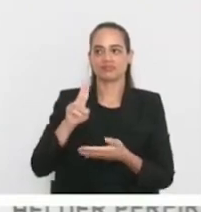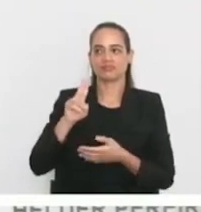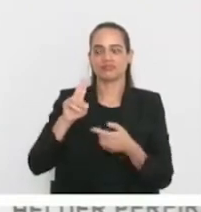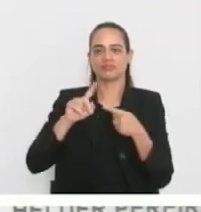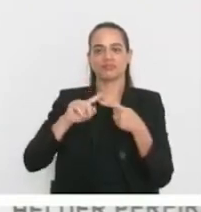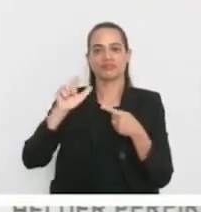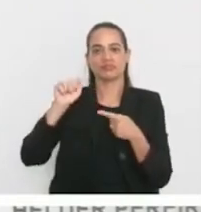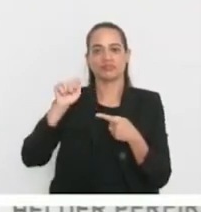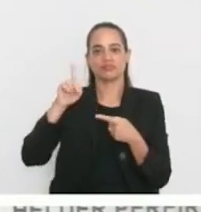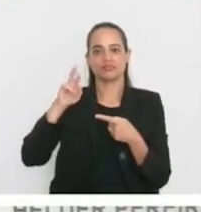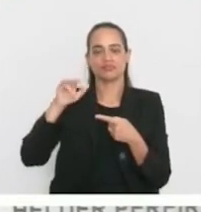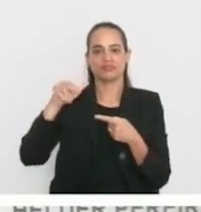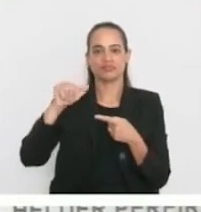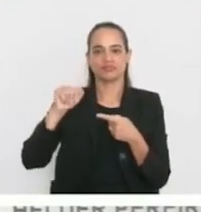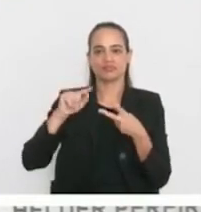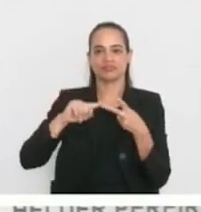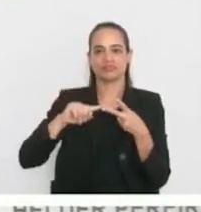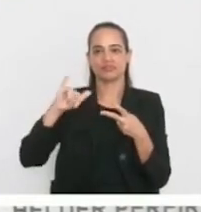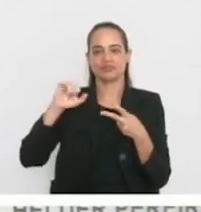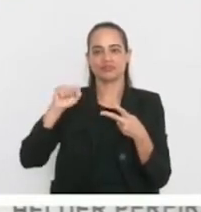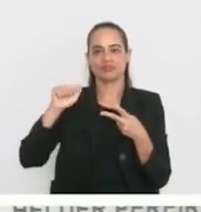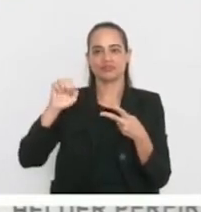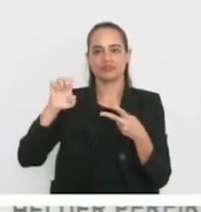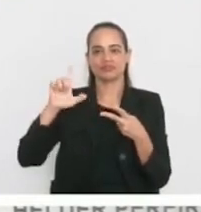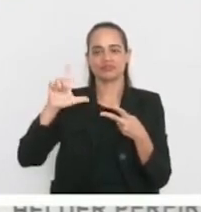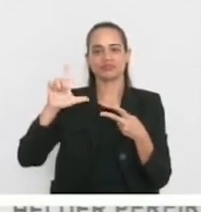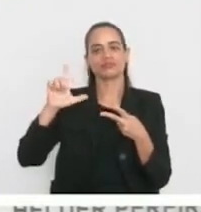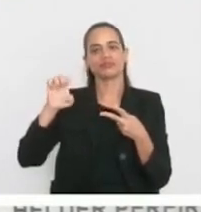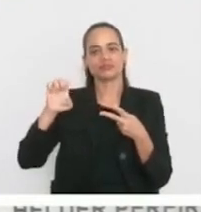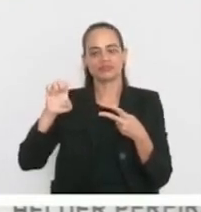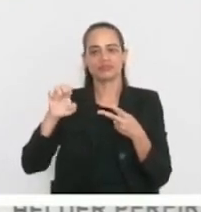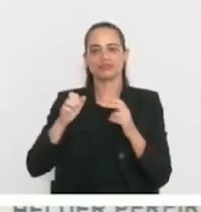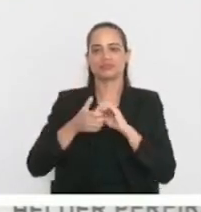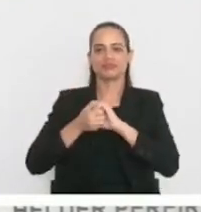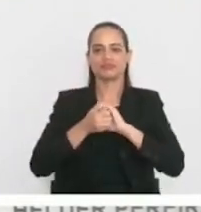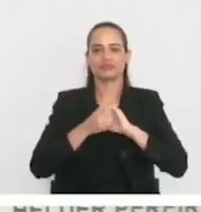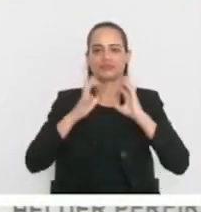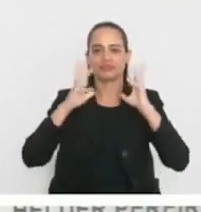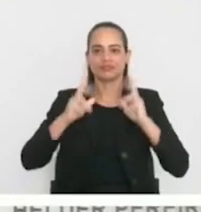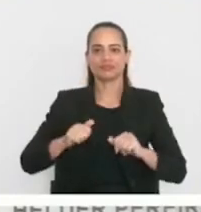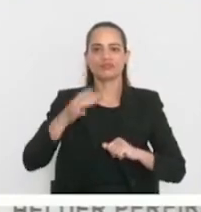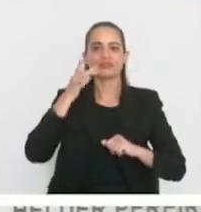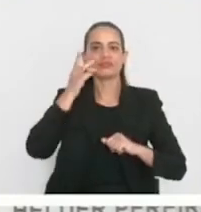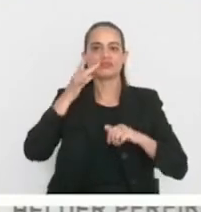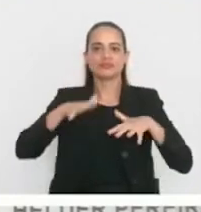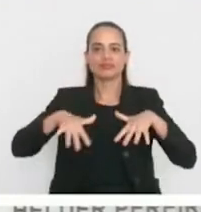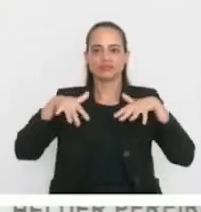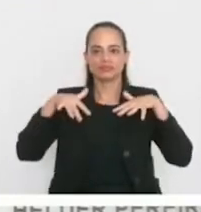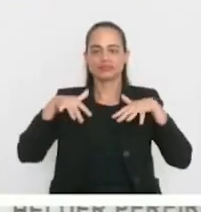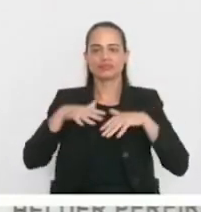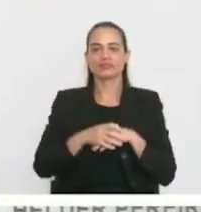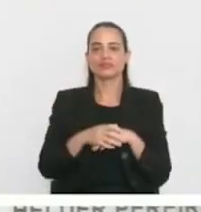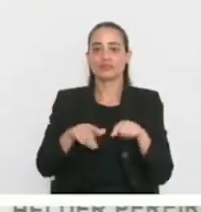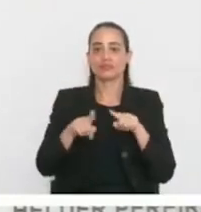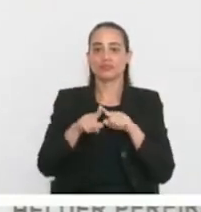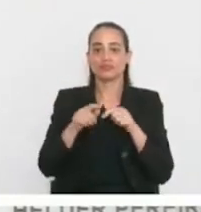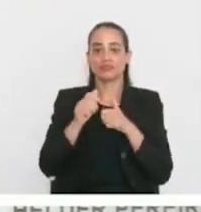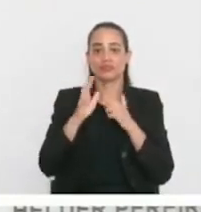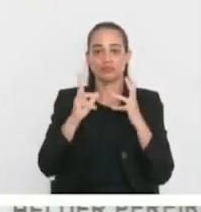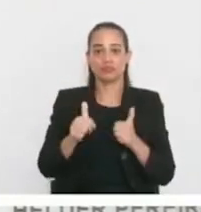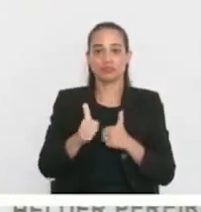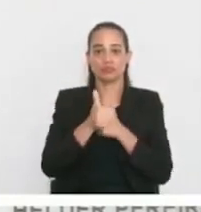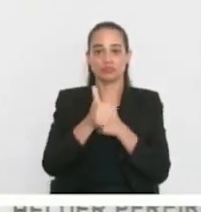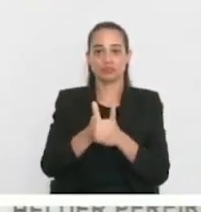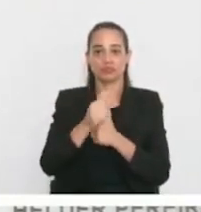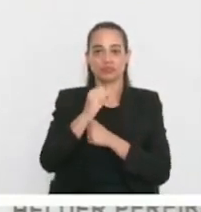Isabela, eu quero cumprimentar todos os presentes aqui no plenário e também virtualmente.